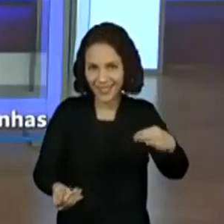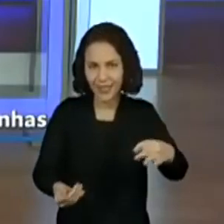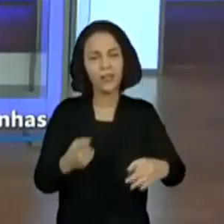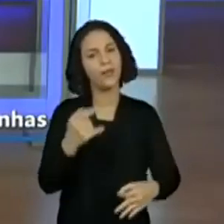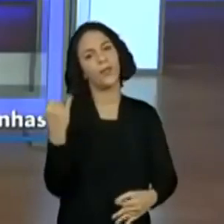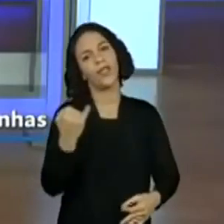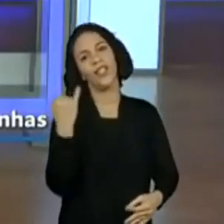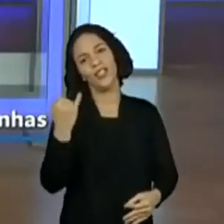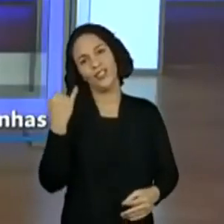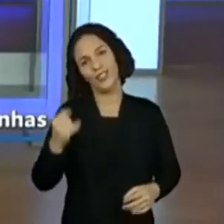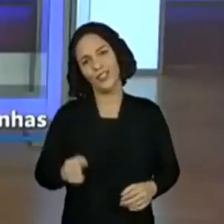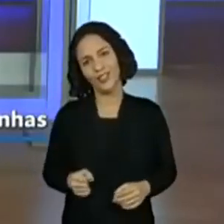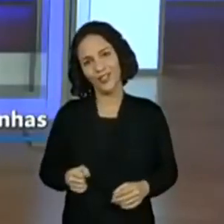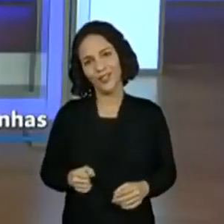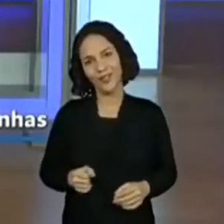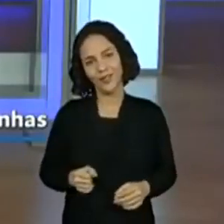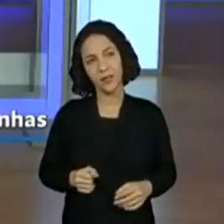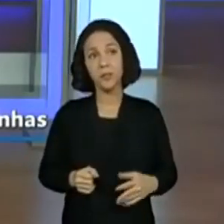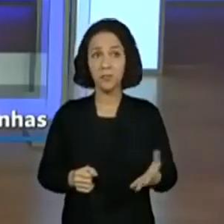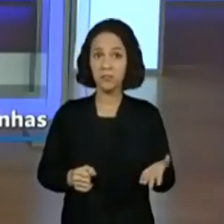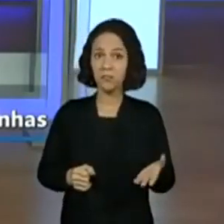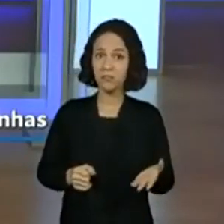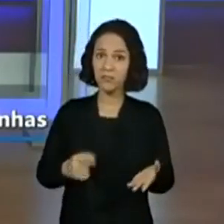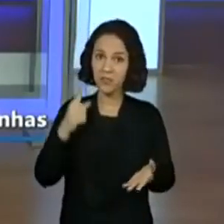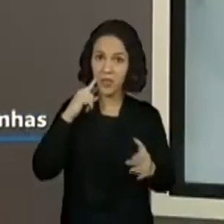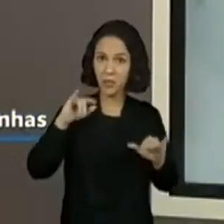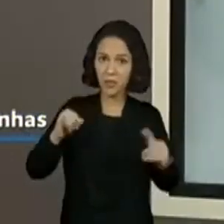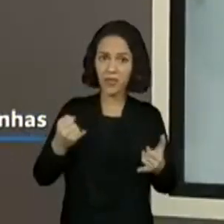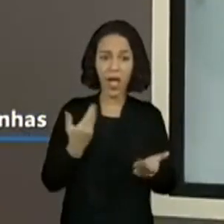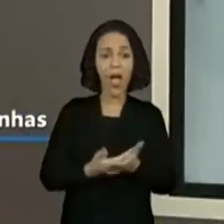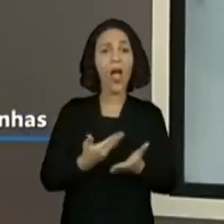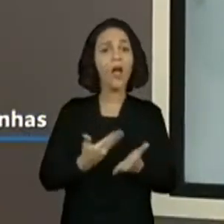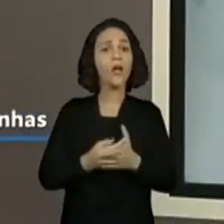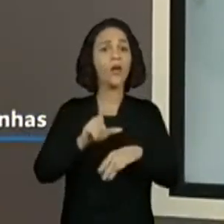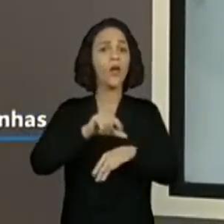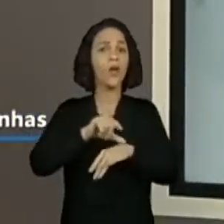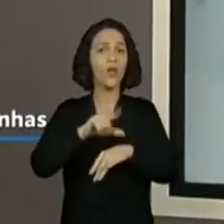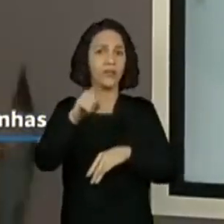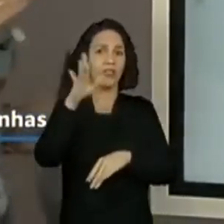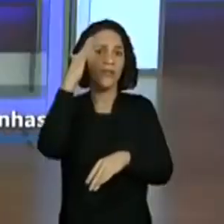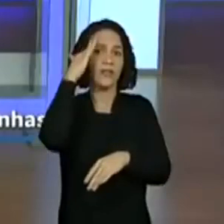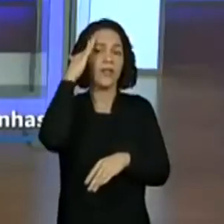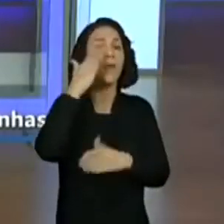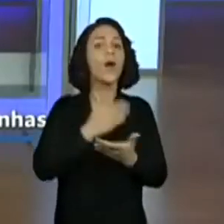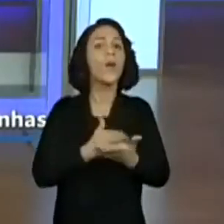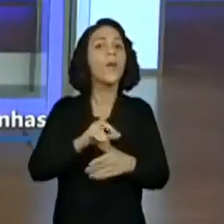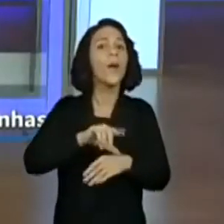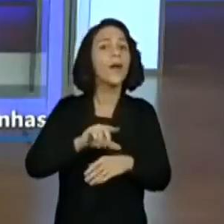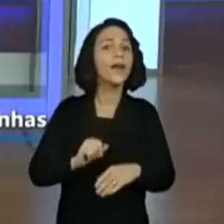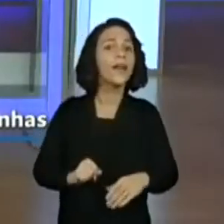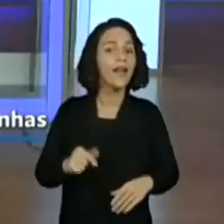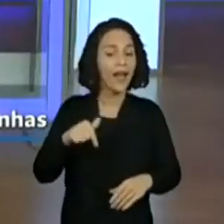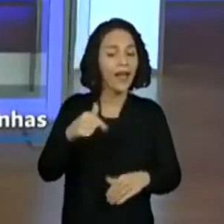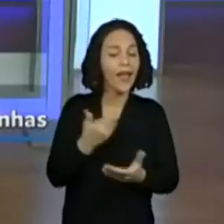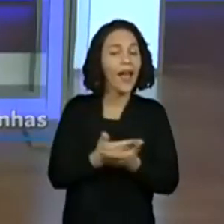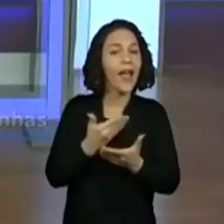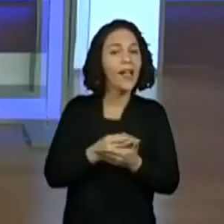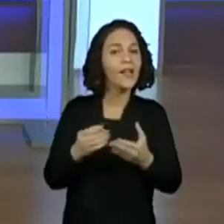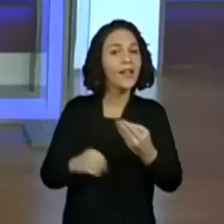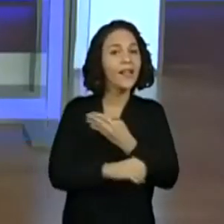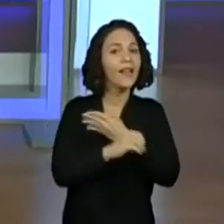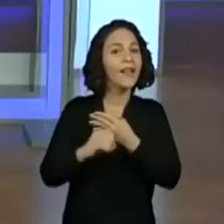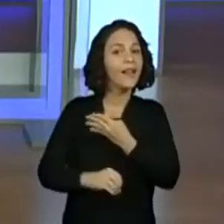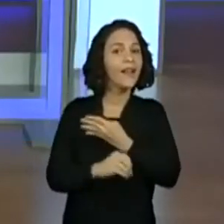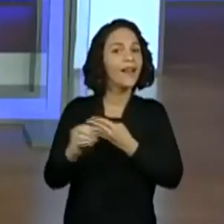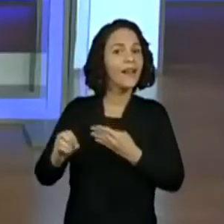é muito importante. Eu acho que a gente pode aproveitar o nosso horário de aula, que eles sabem perfeitamente que começa às, vamos colocar